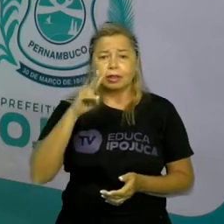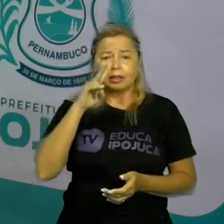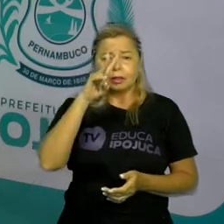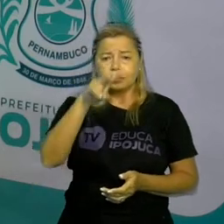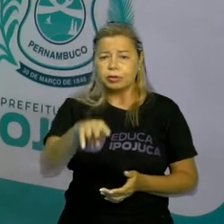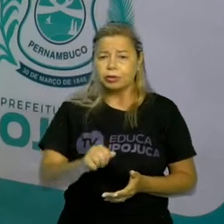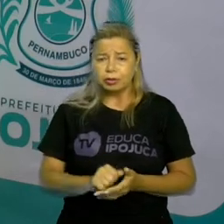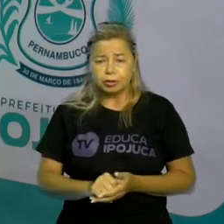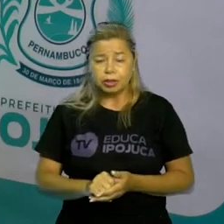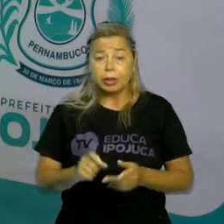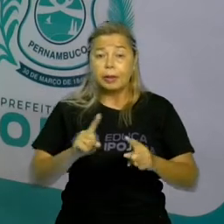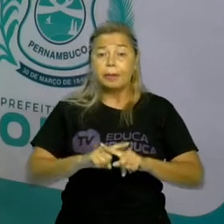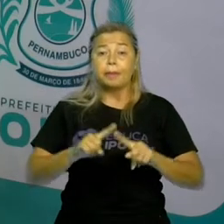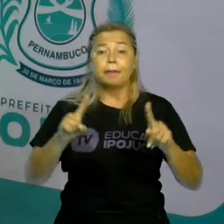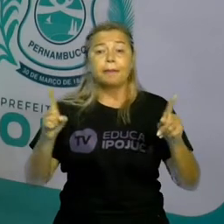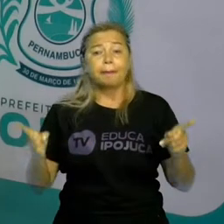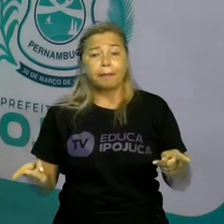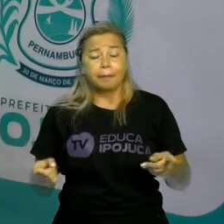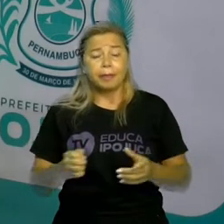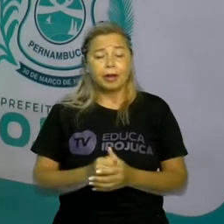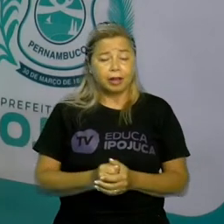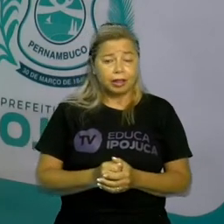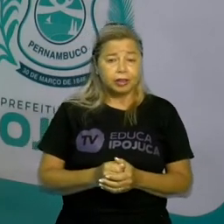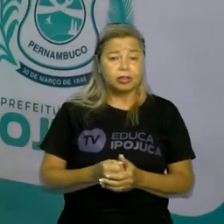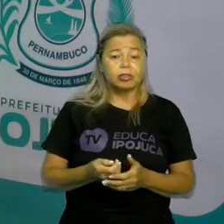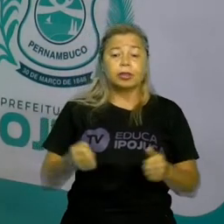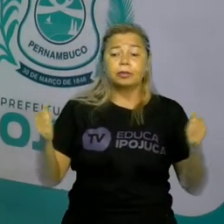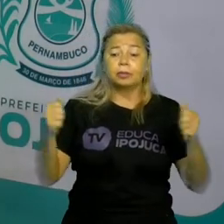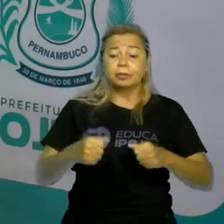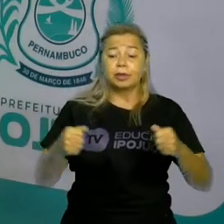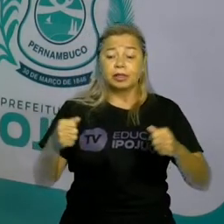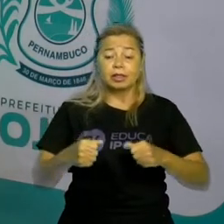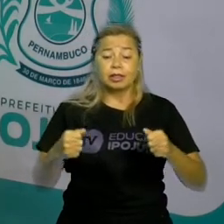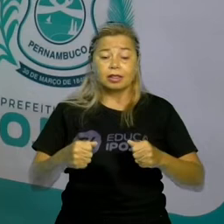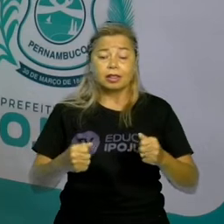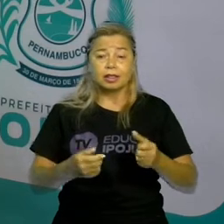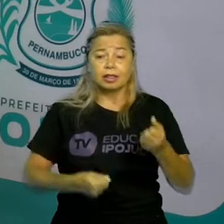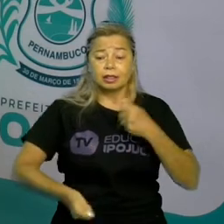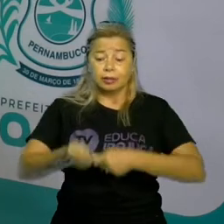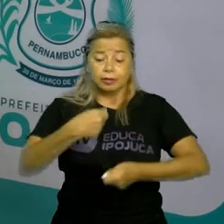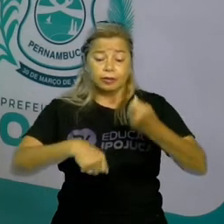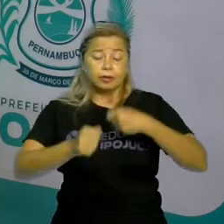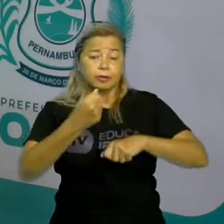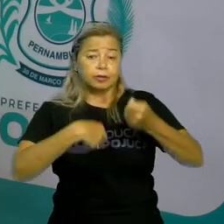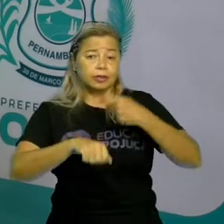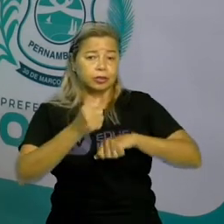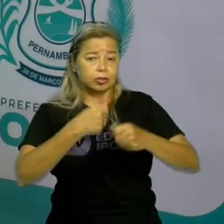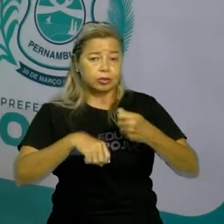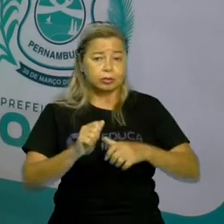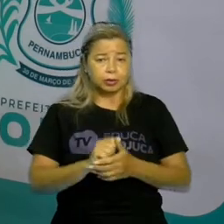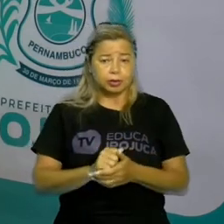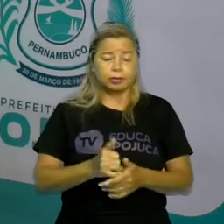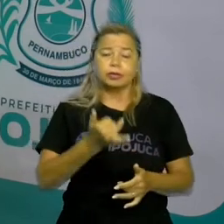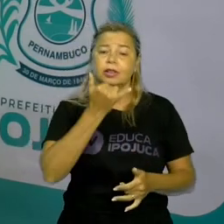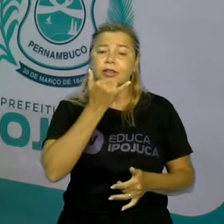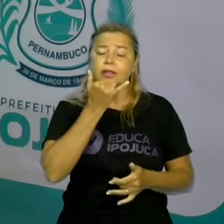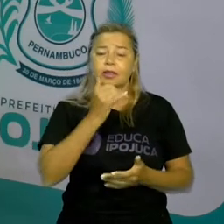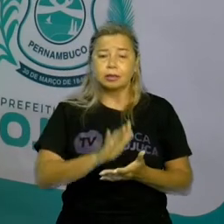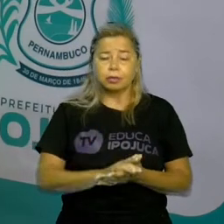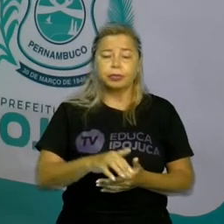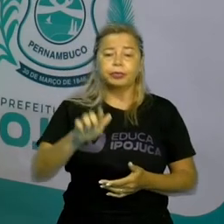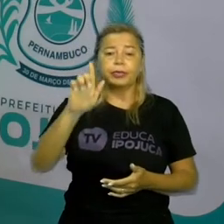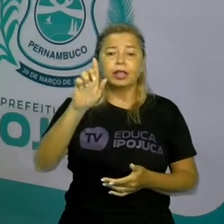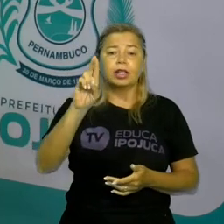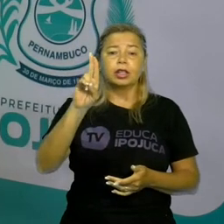colonizadores. Um exemplo, a nossa vizinha aqui ao norte, a Guiana Francesa. Ela é uma área de domínio do